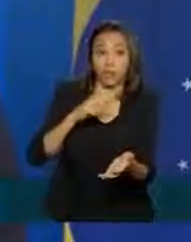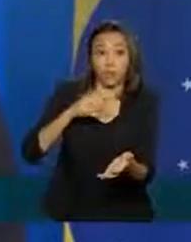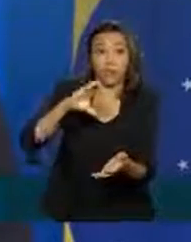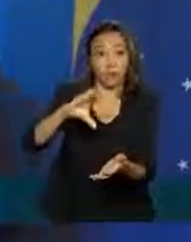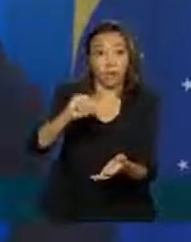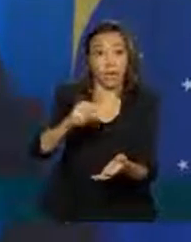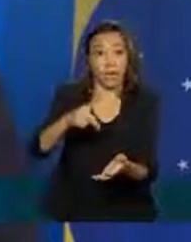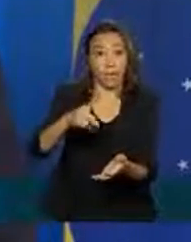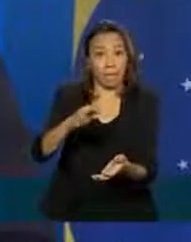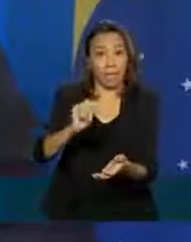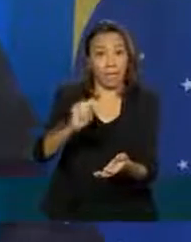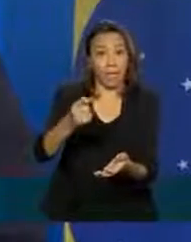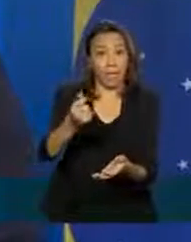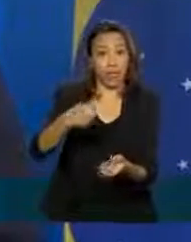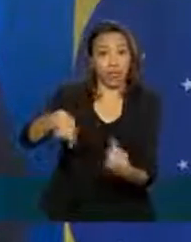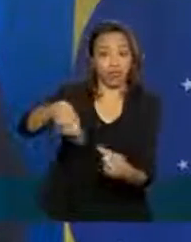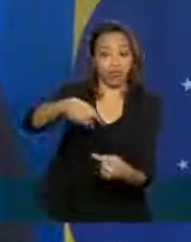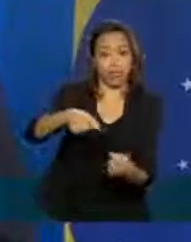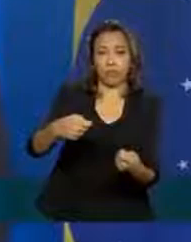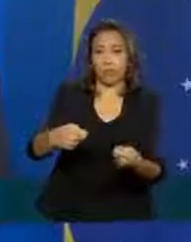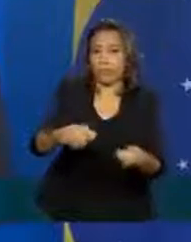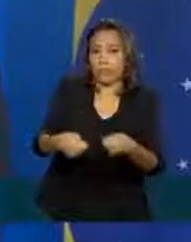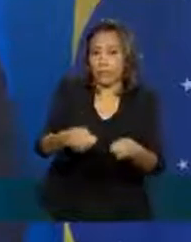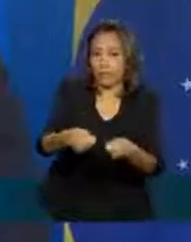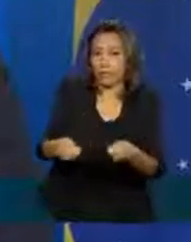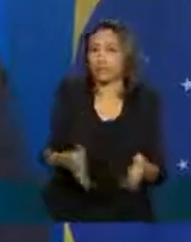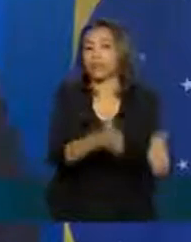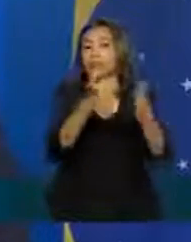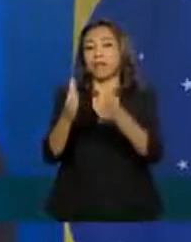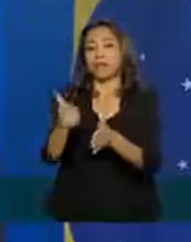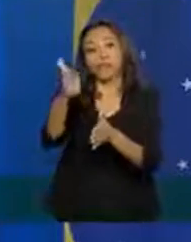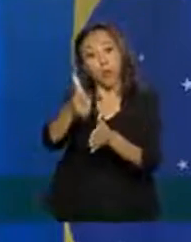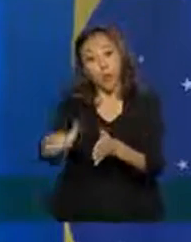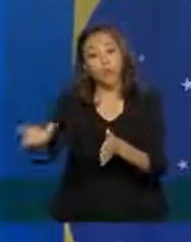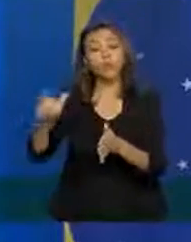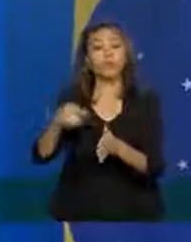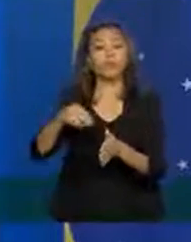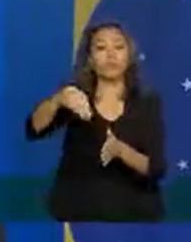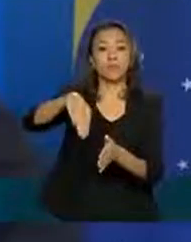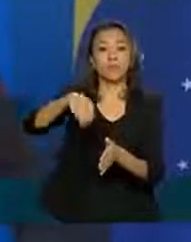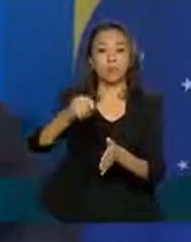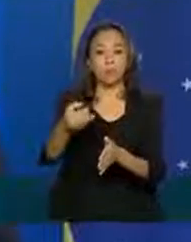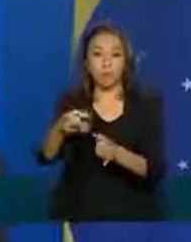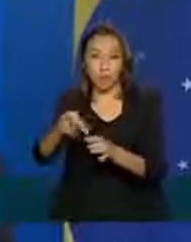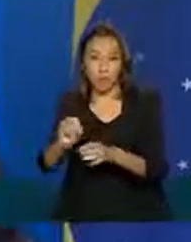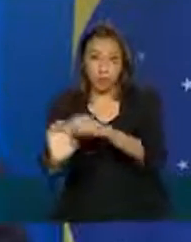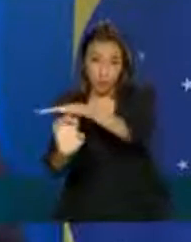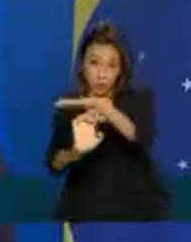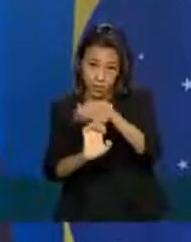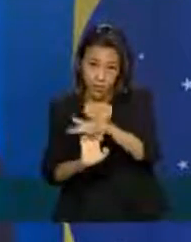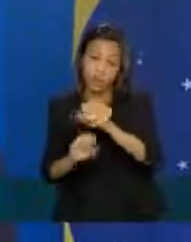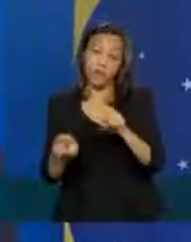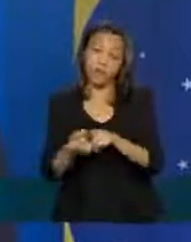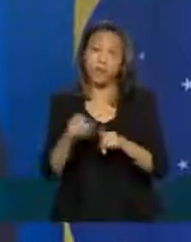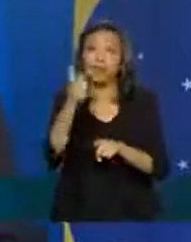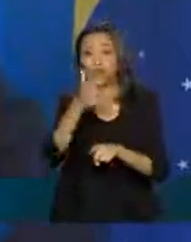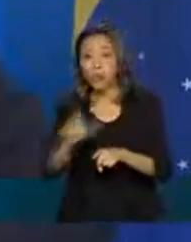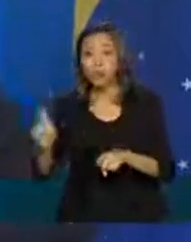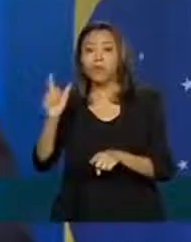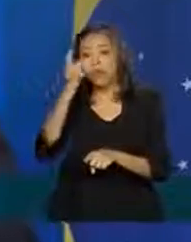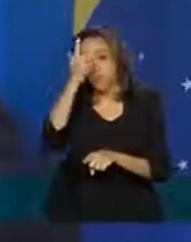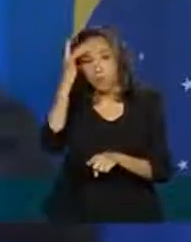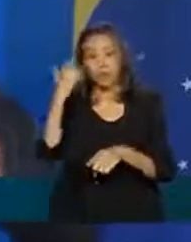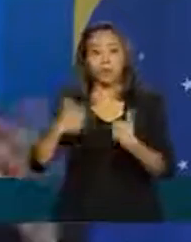mais apertado tem as micro empresas que não estão nesse programa e que o presidente Pedro mencionou e tem os trabalhadores informais